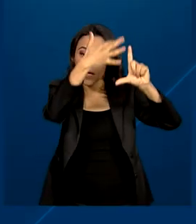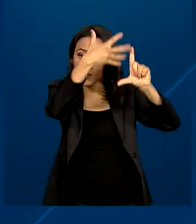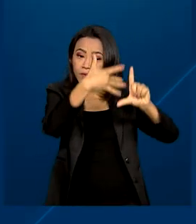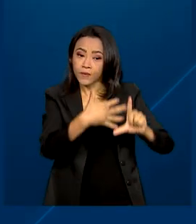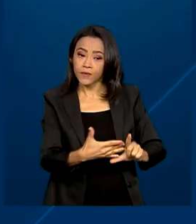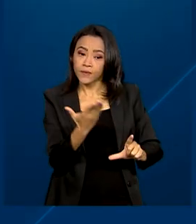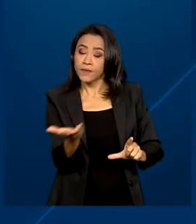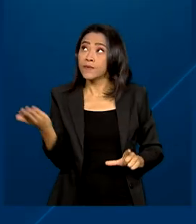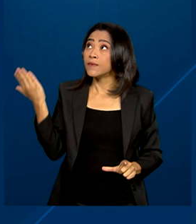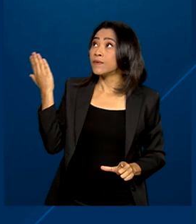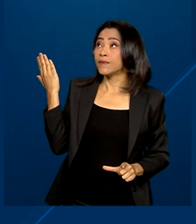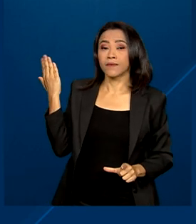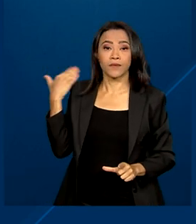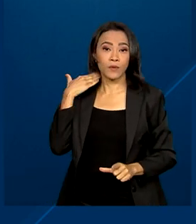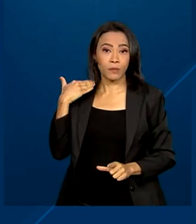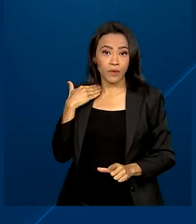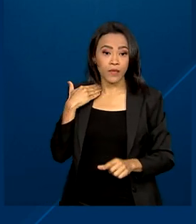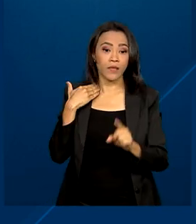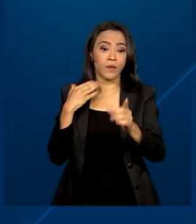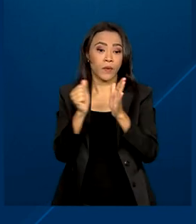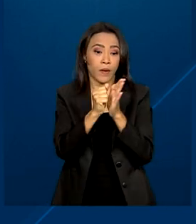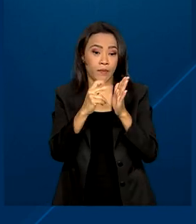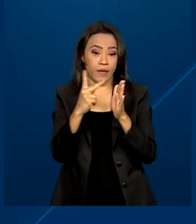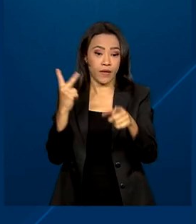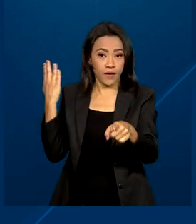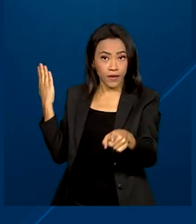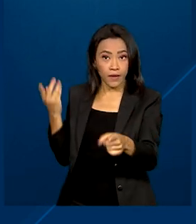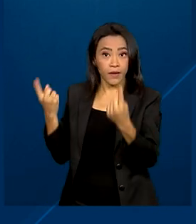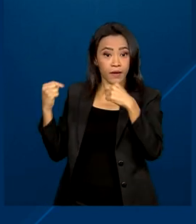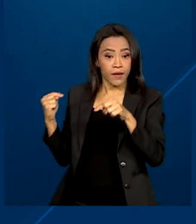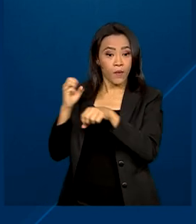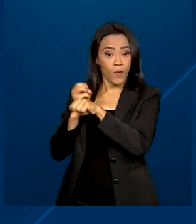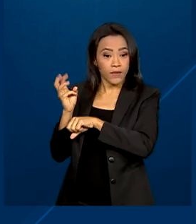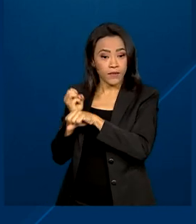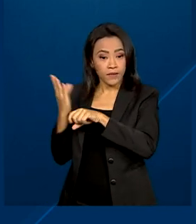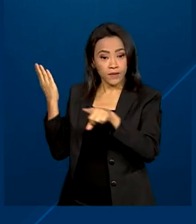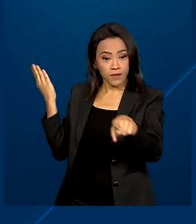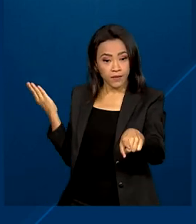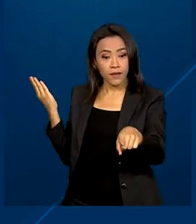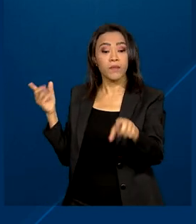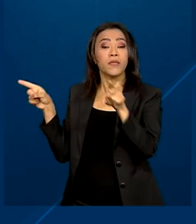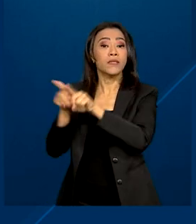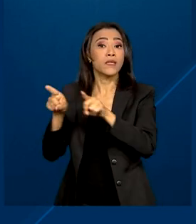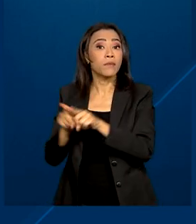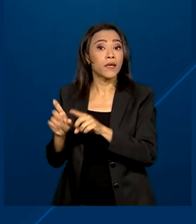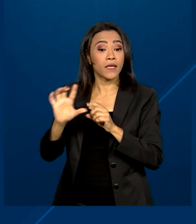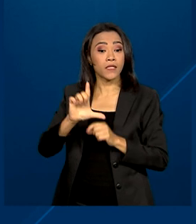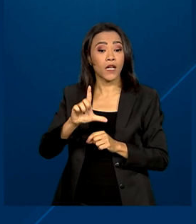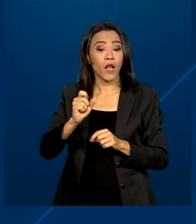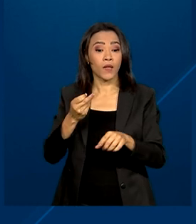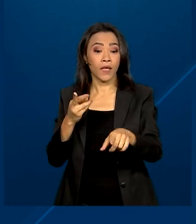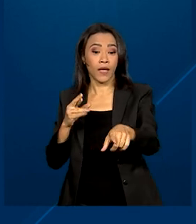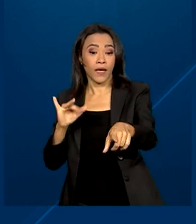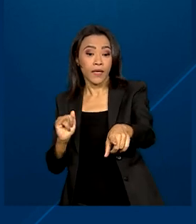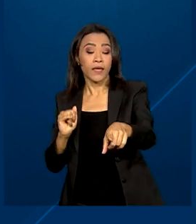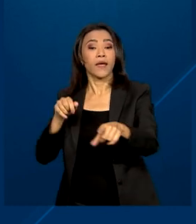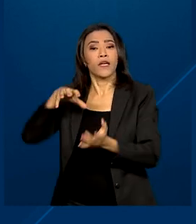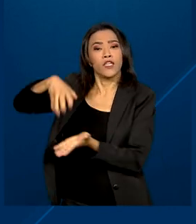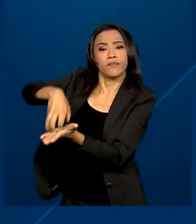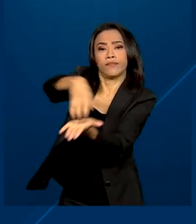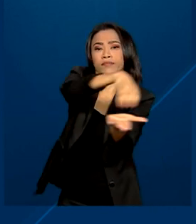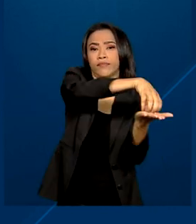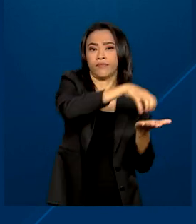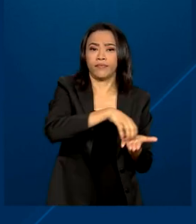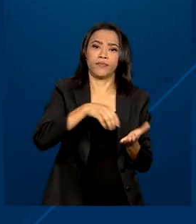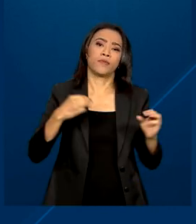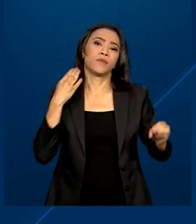da Caixa, pelo aplicativo Cartões Caixa, pelo WhatsApp e também nas lotéricas e agências de todo